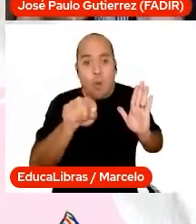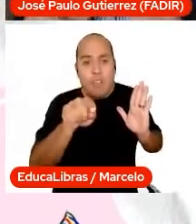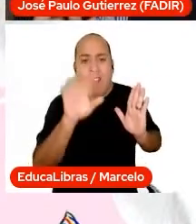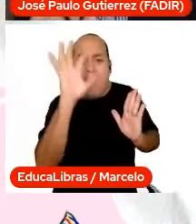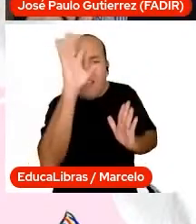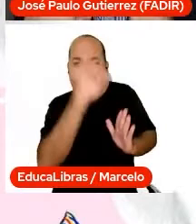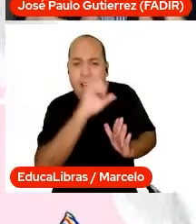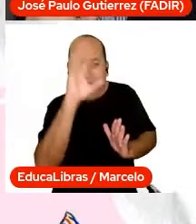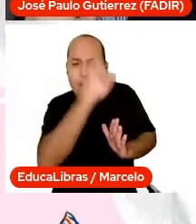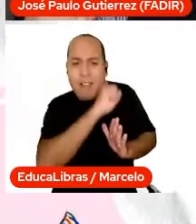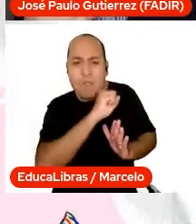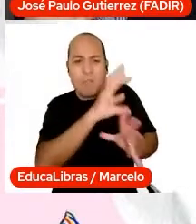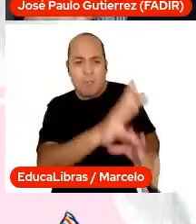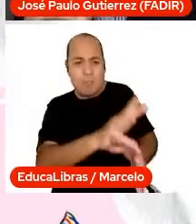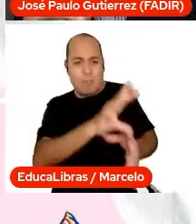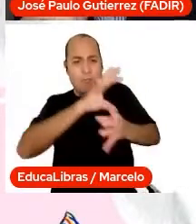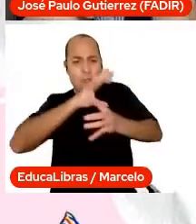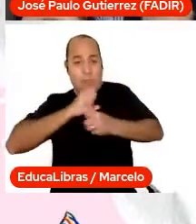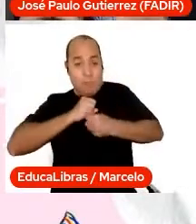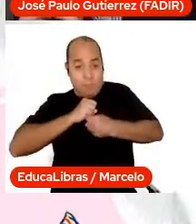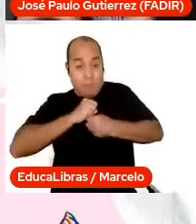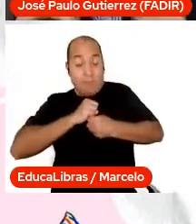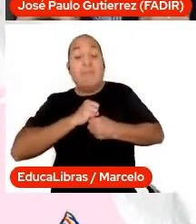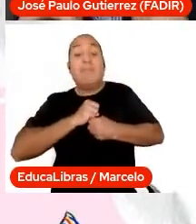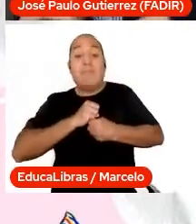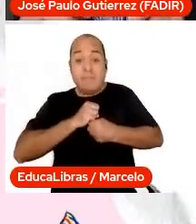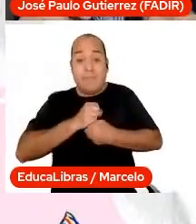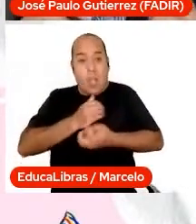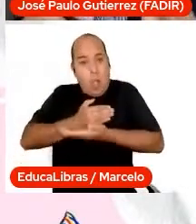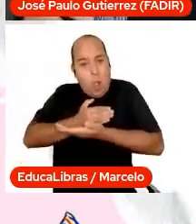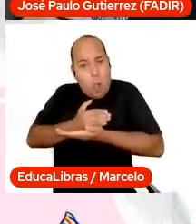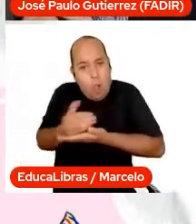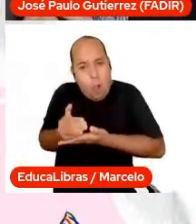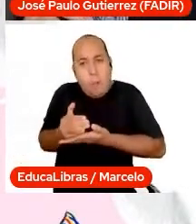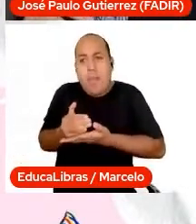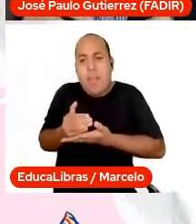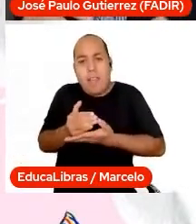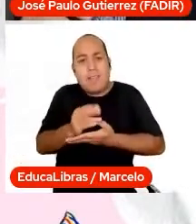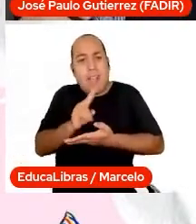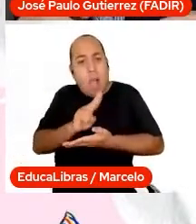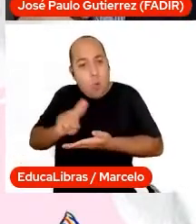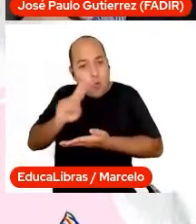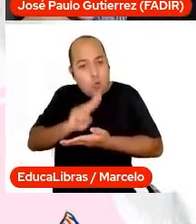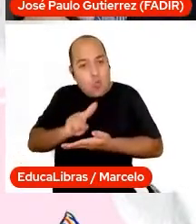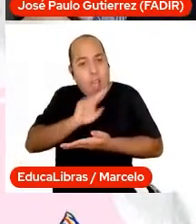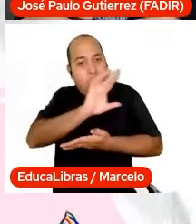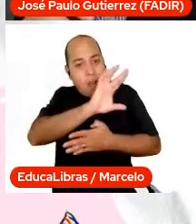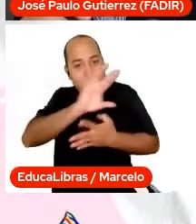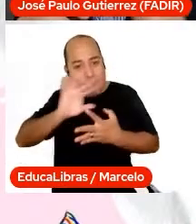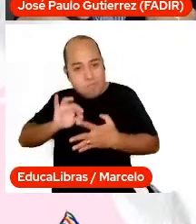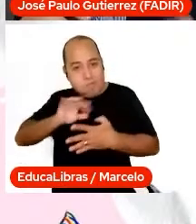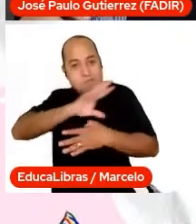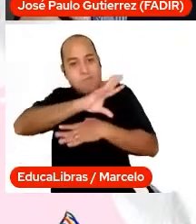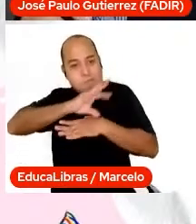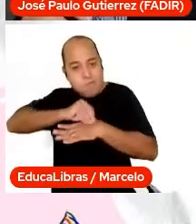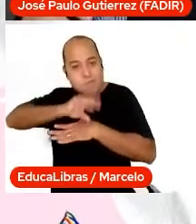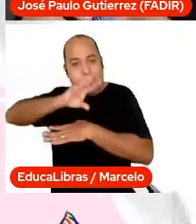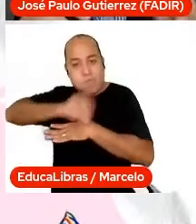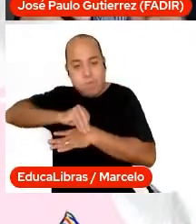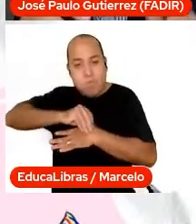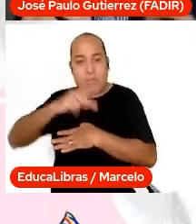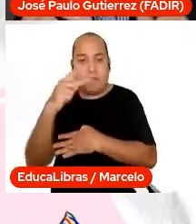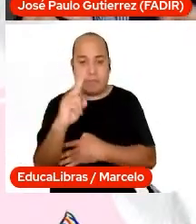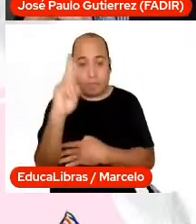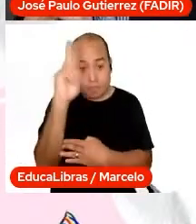mais sobre os direitos humanos e comece a escrever a sua história. A sua história que é uma história de luta,